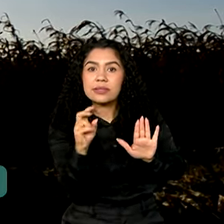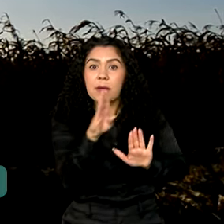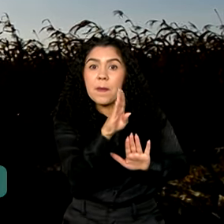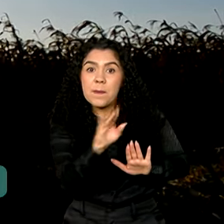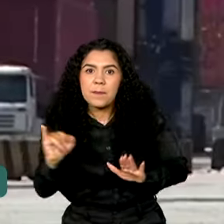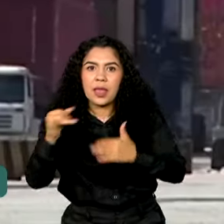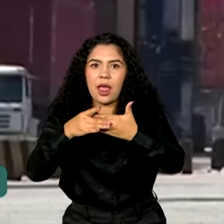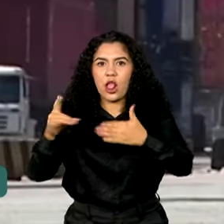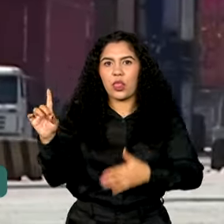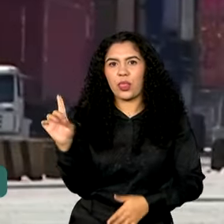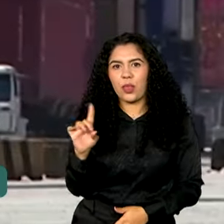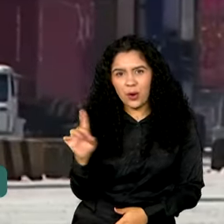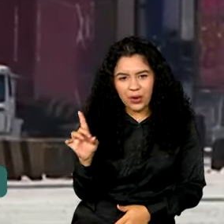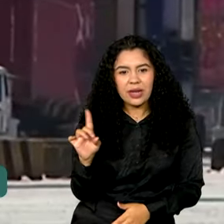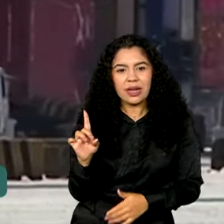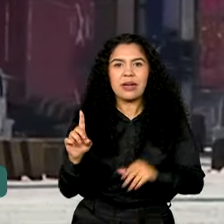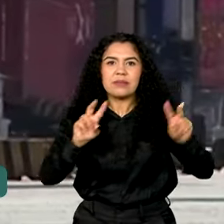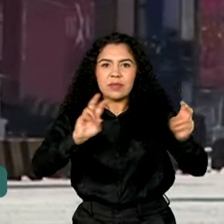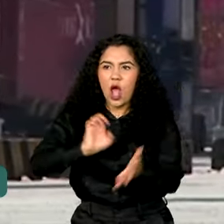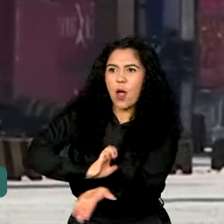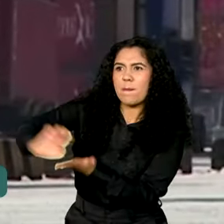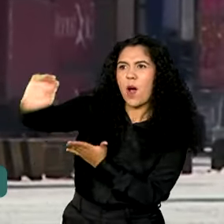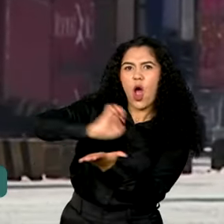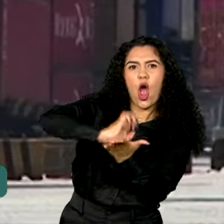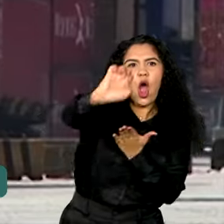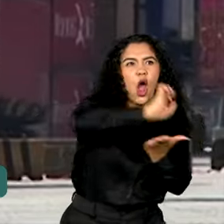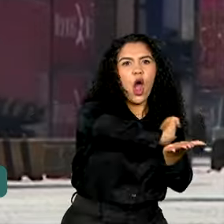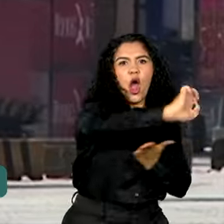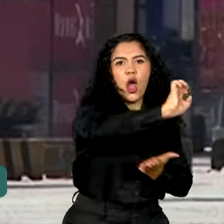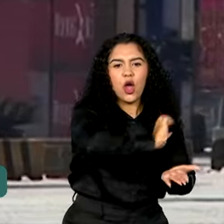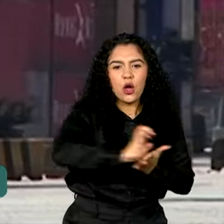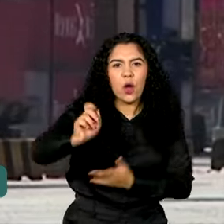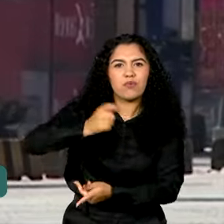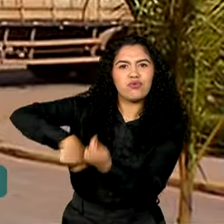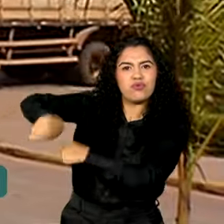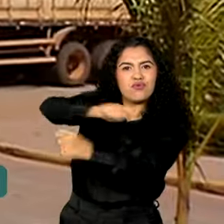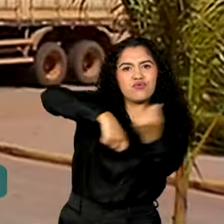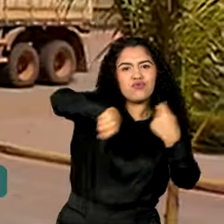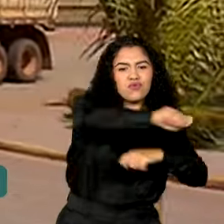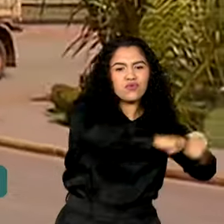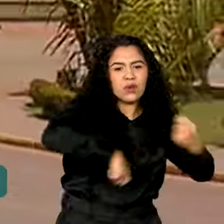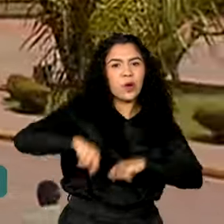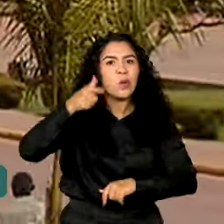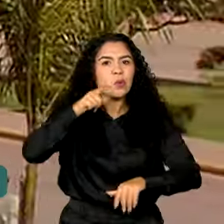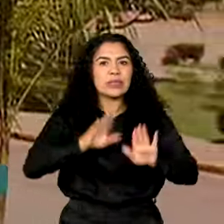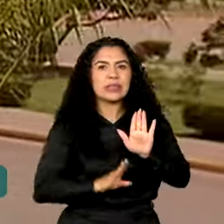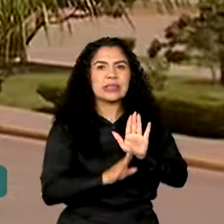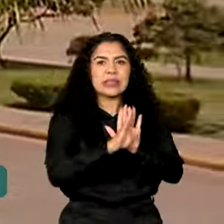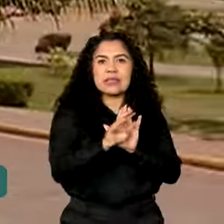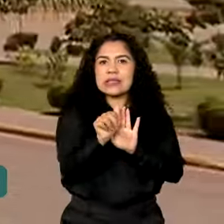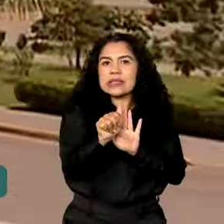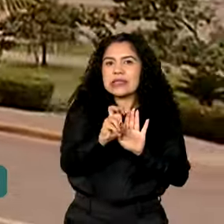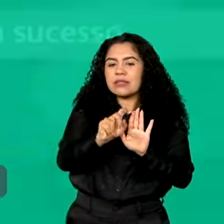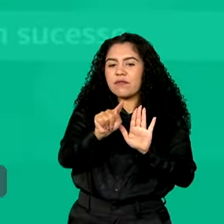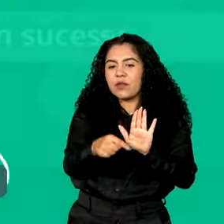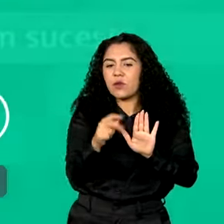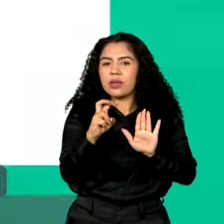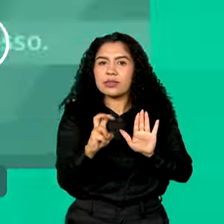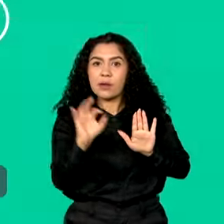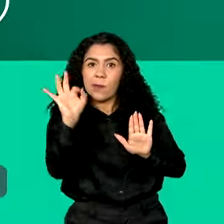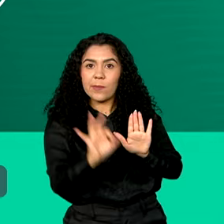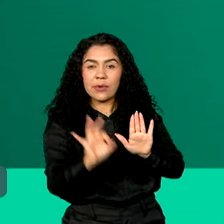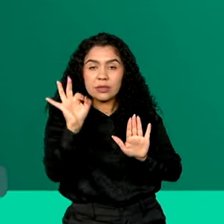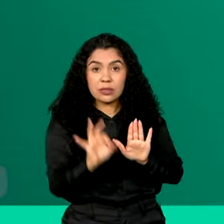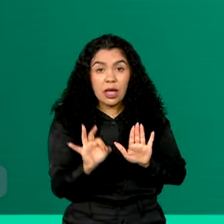de dólares nas exportações da indústria extrativa, que subiu 15,5%. E